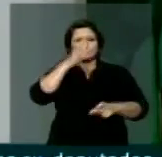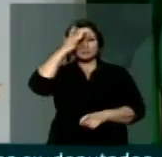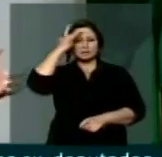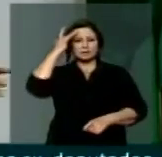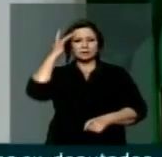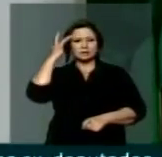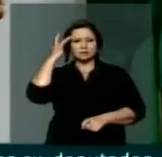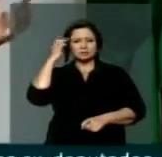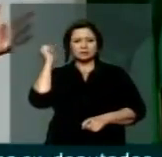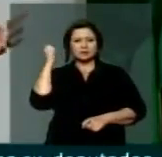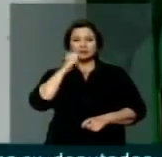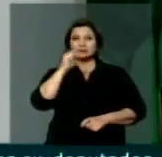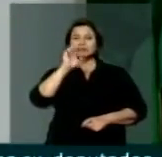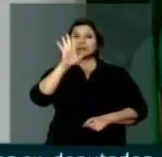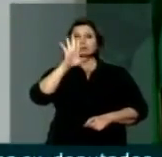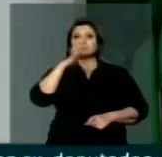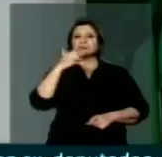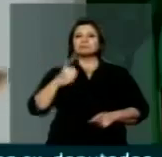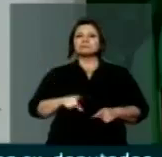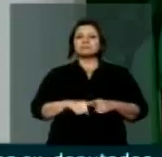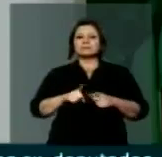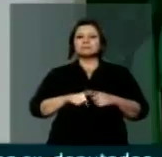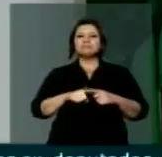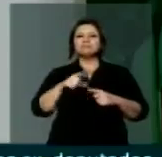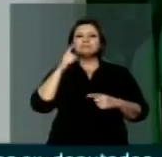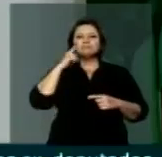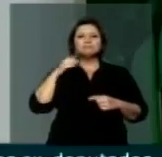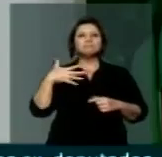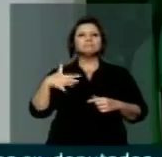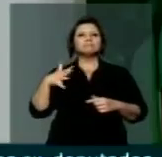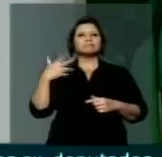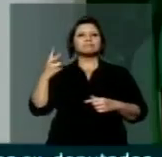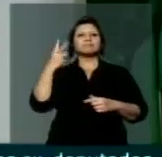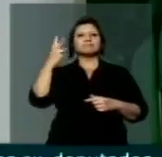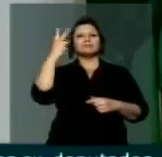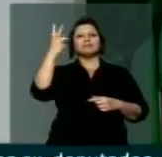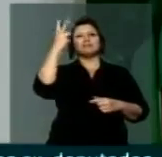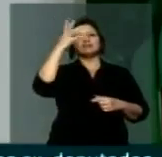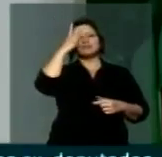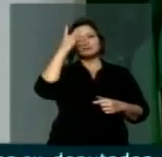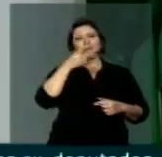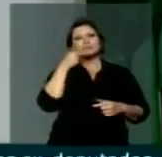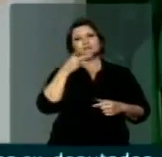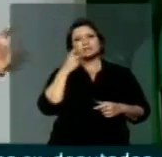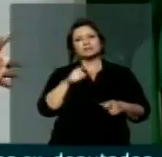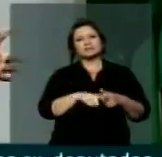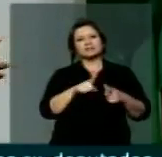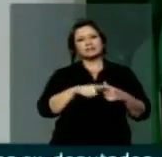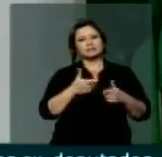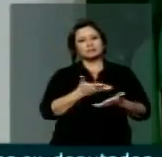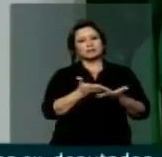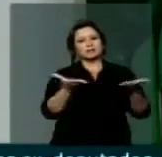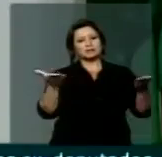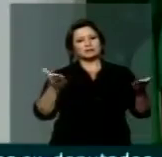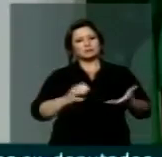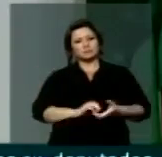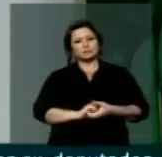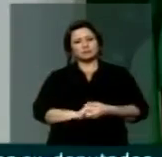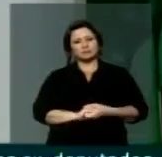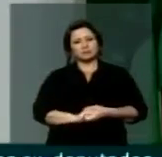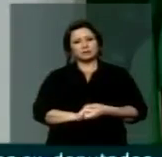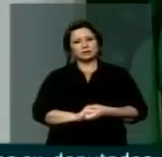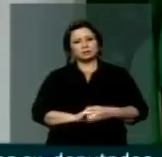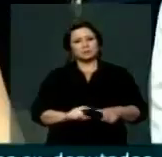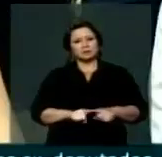tão cara a todos nós, como tanto já foi dito aqui. E como tanto já foi dito, eu quero estender essa homenagem